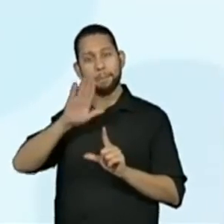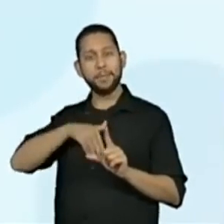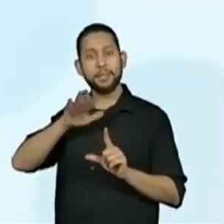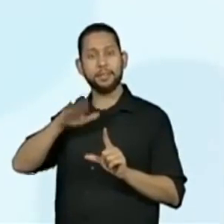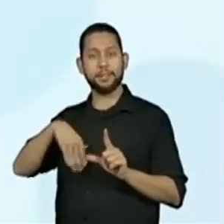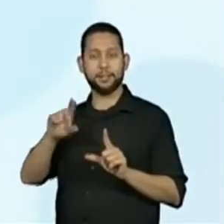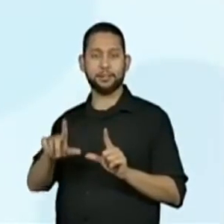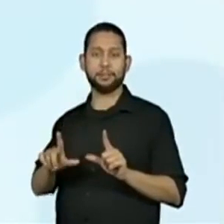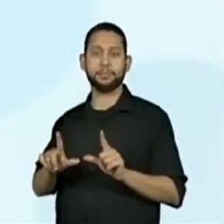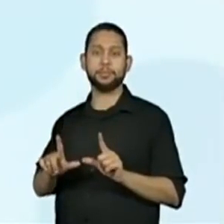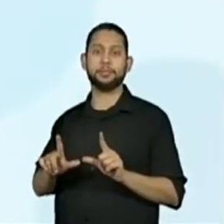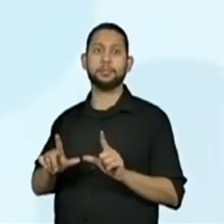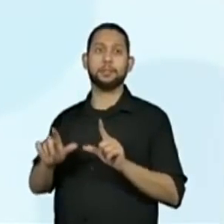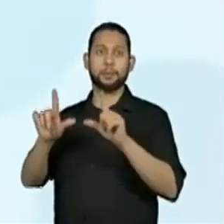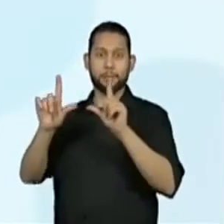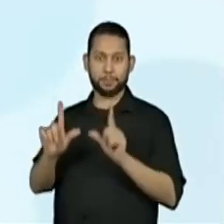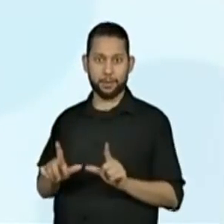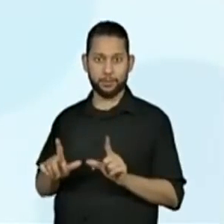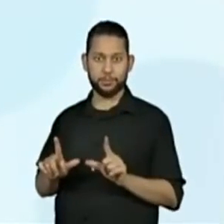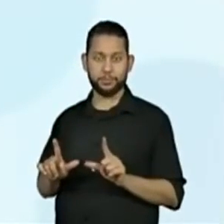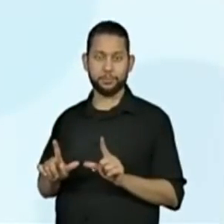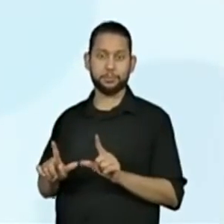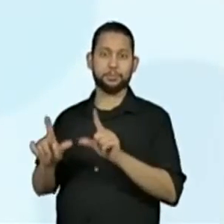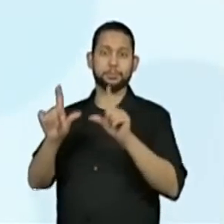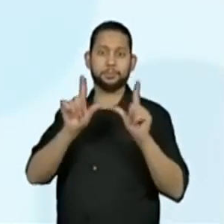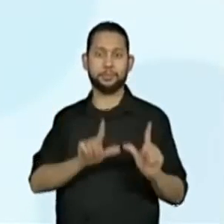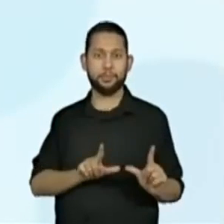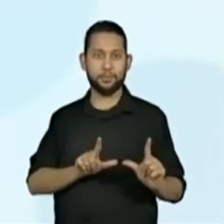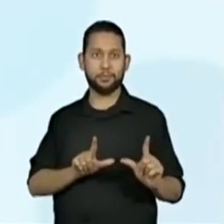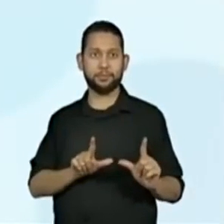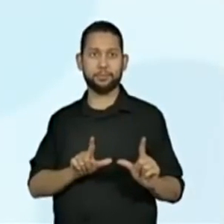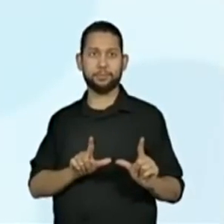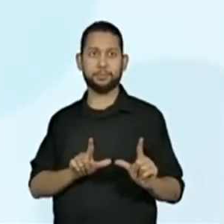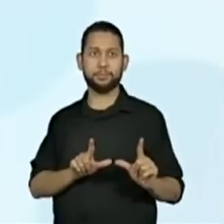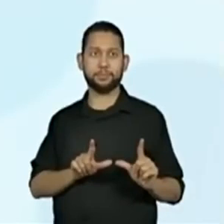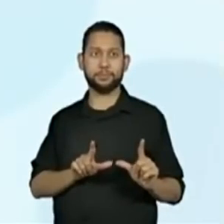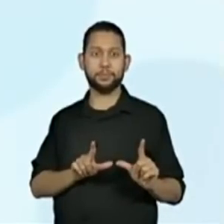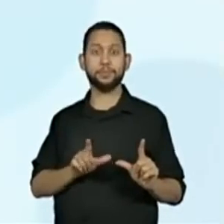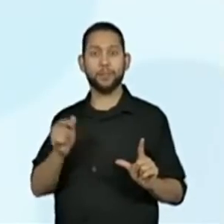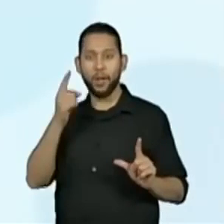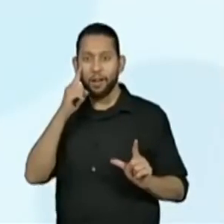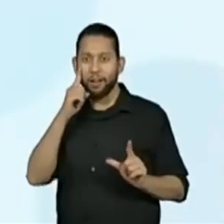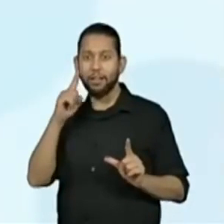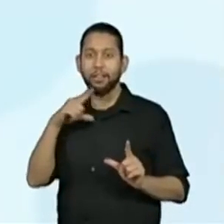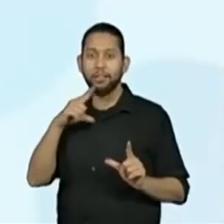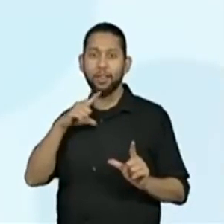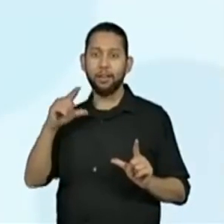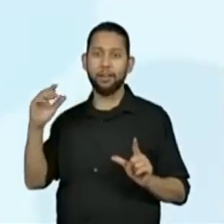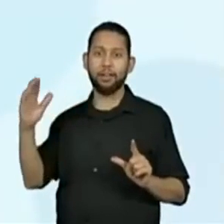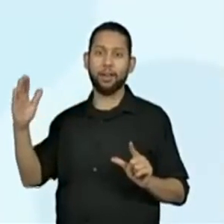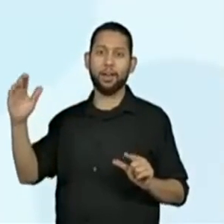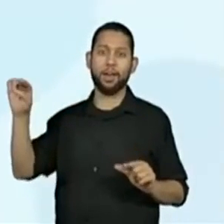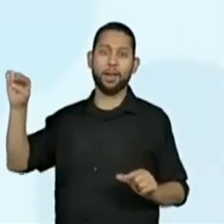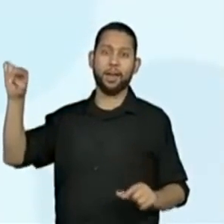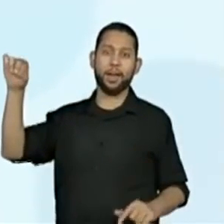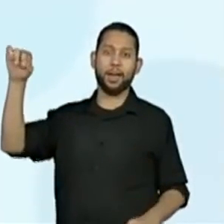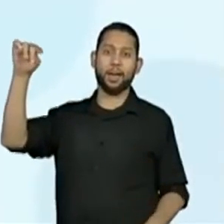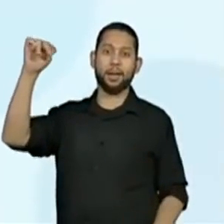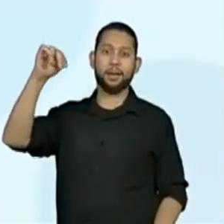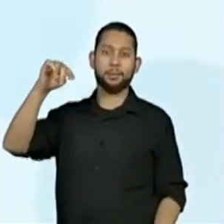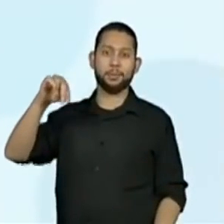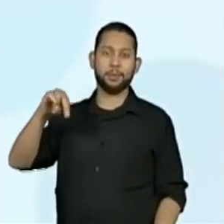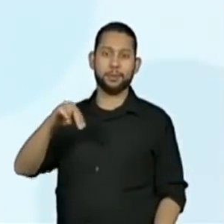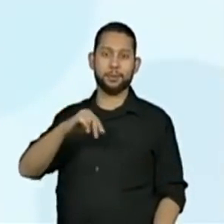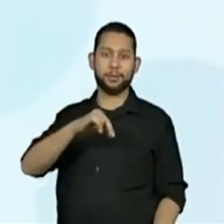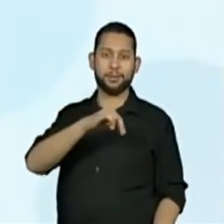Depois ela veio para baixo. Este caminho de divisões equivalentes.